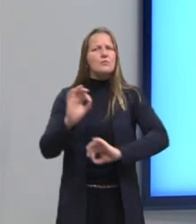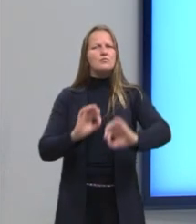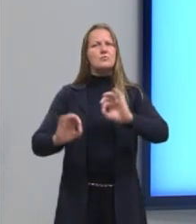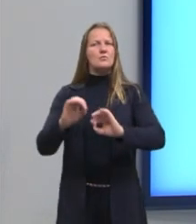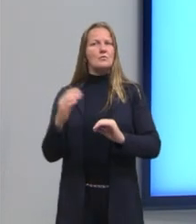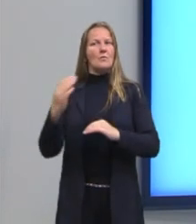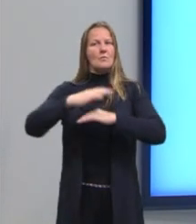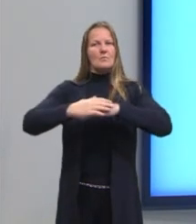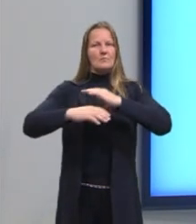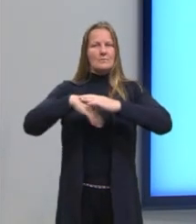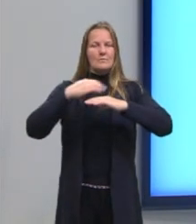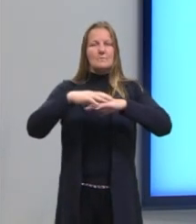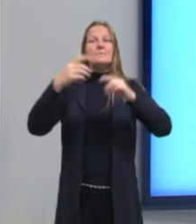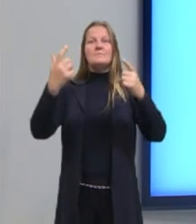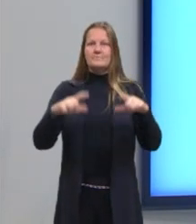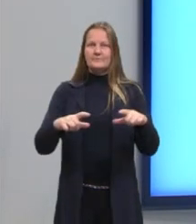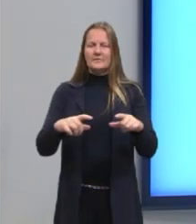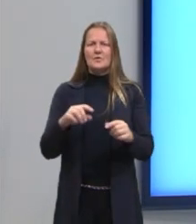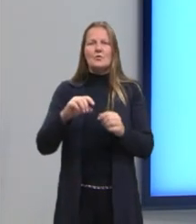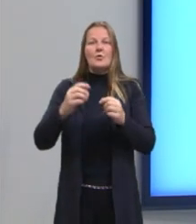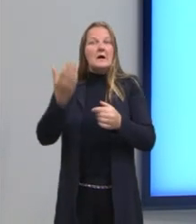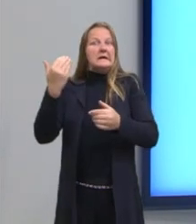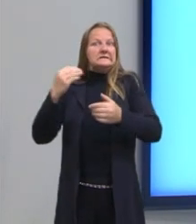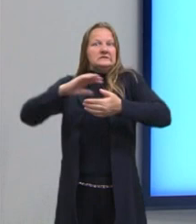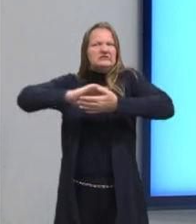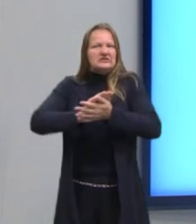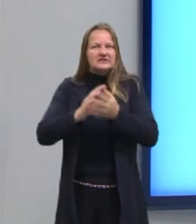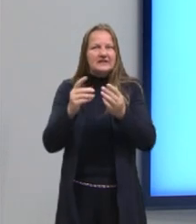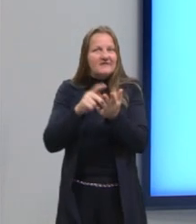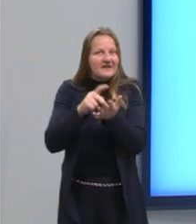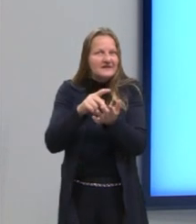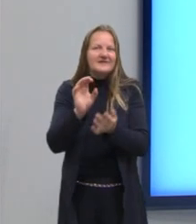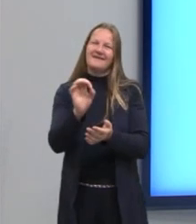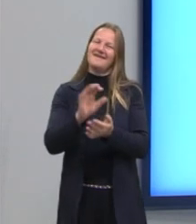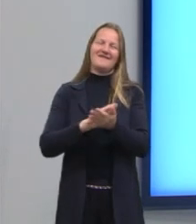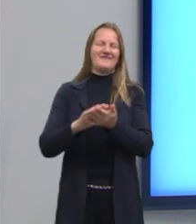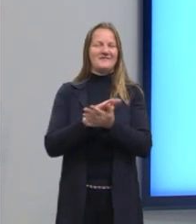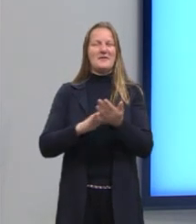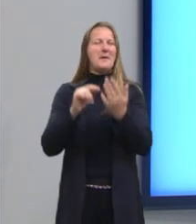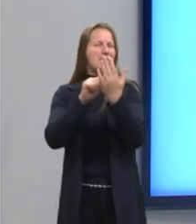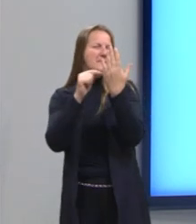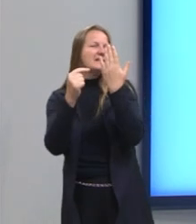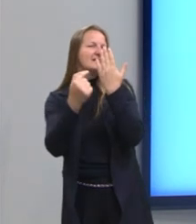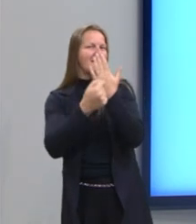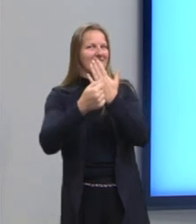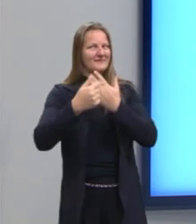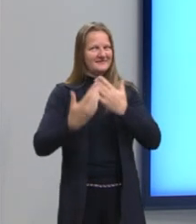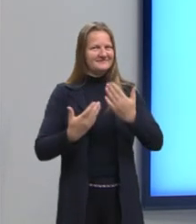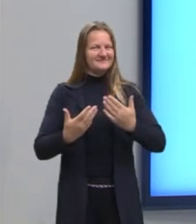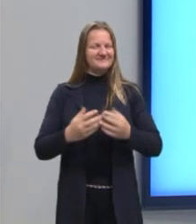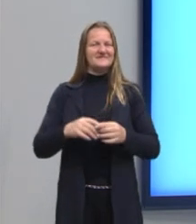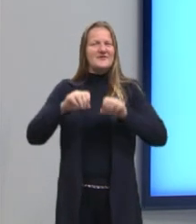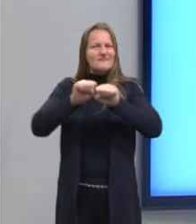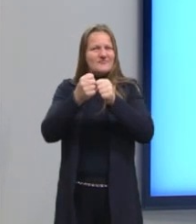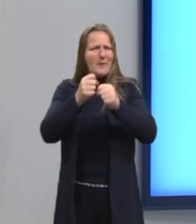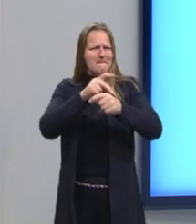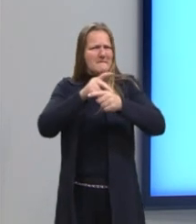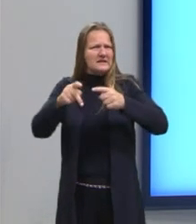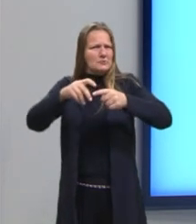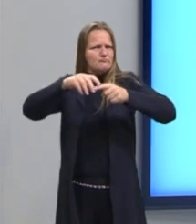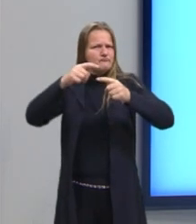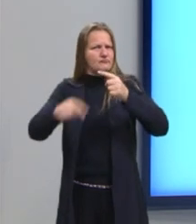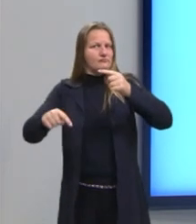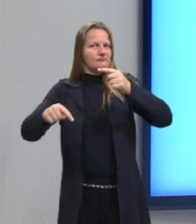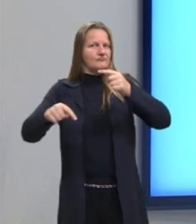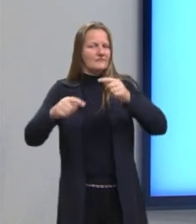mas não reconstruir algo que foi destruído de fato, né? É uma coisa metafórica. A gente rompe com os padrões, por isso que a gente